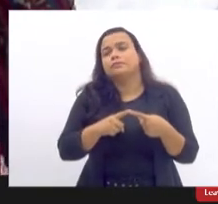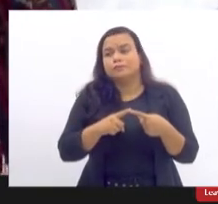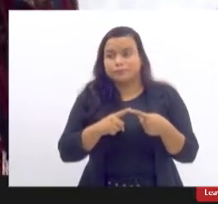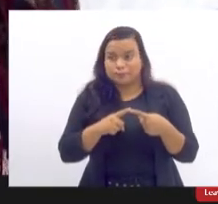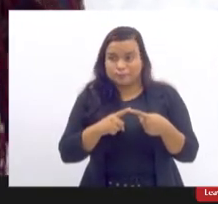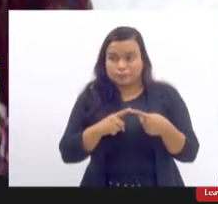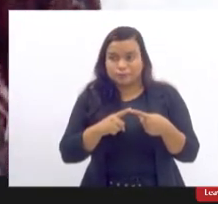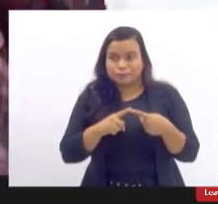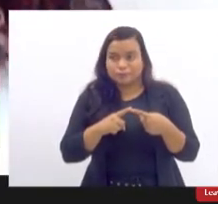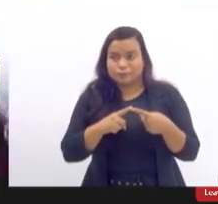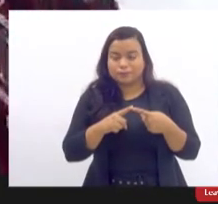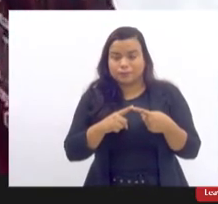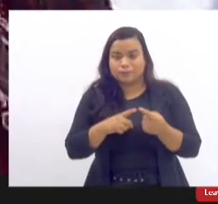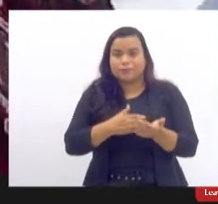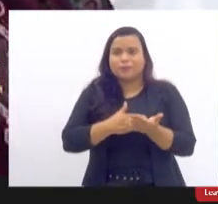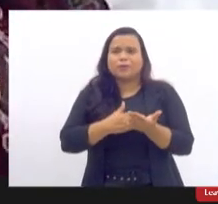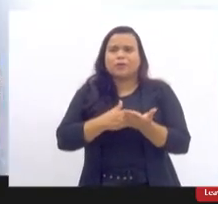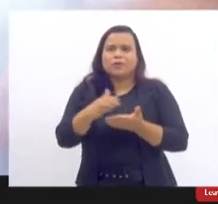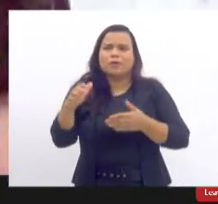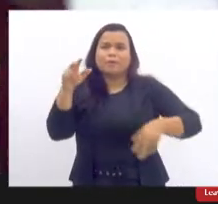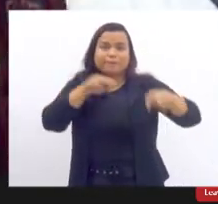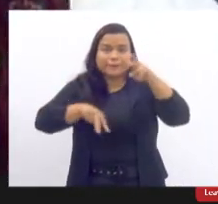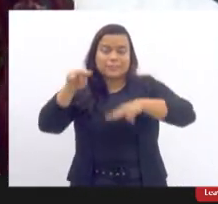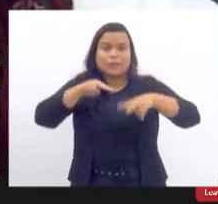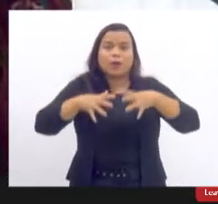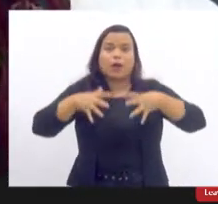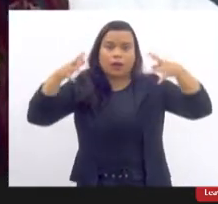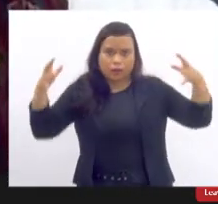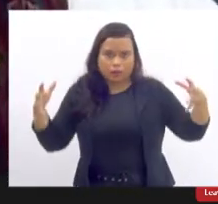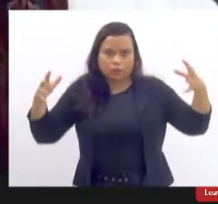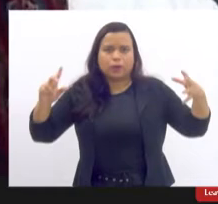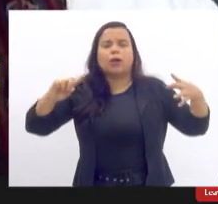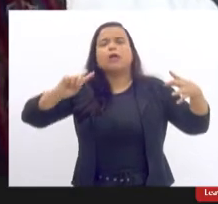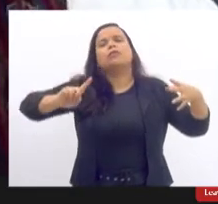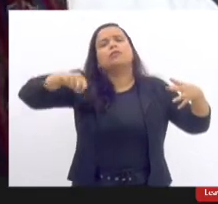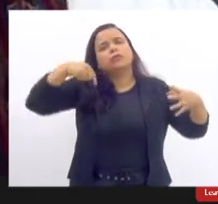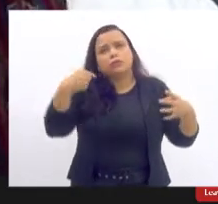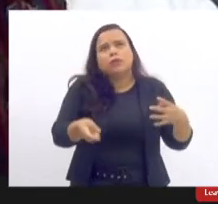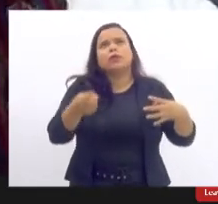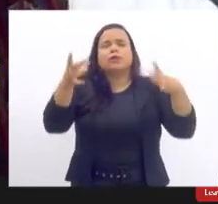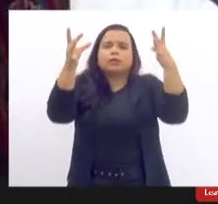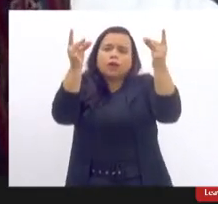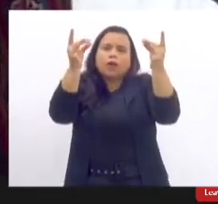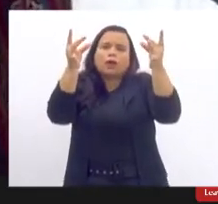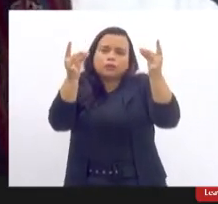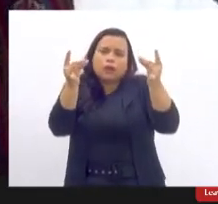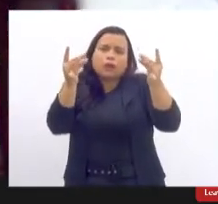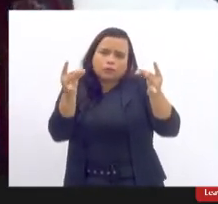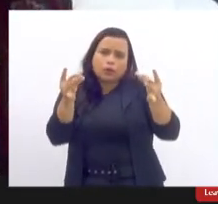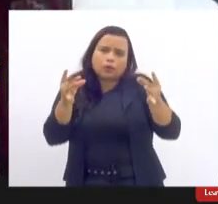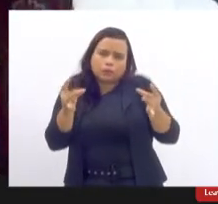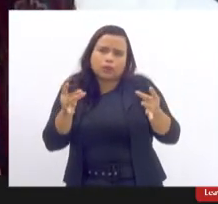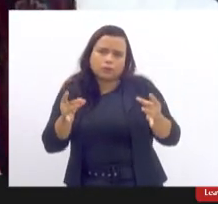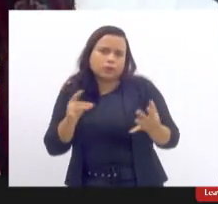Então, vamos começar talvez uma visão mais ampla e depois entrar na questão em si.